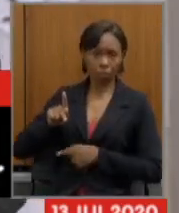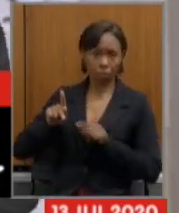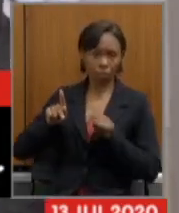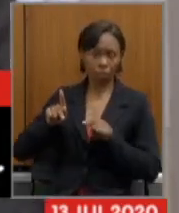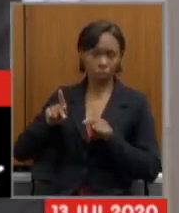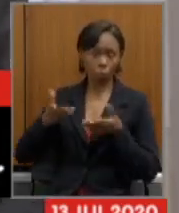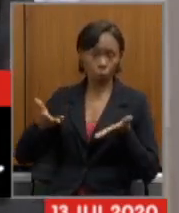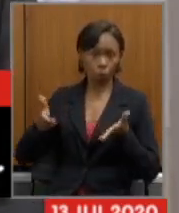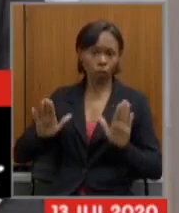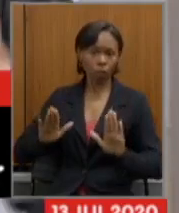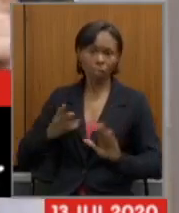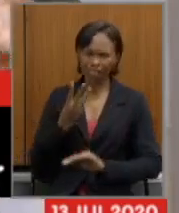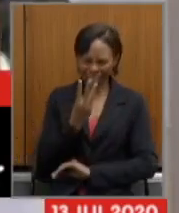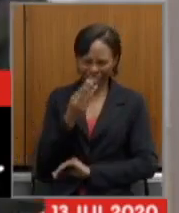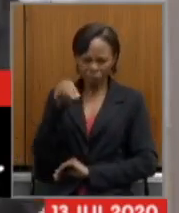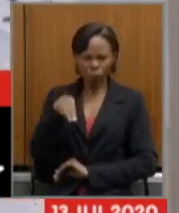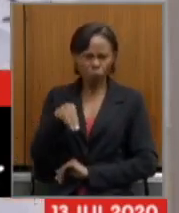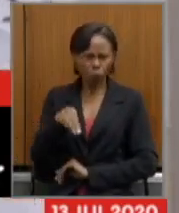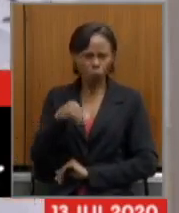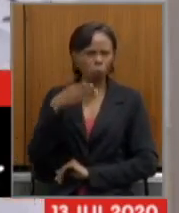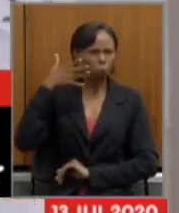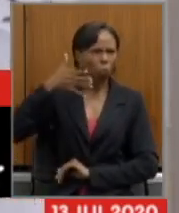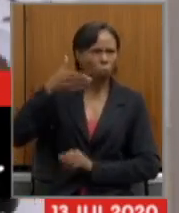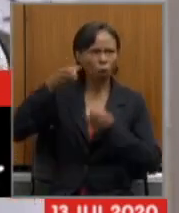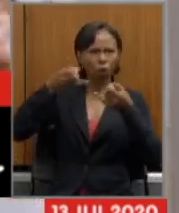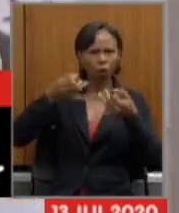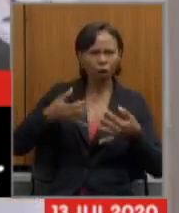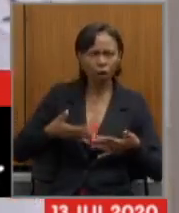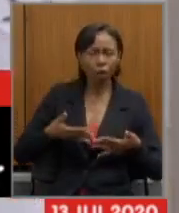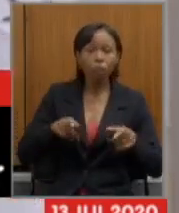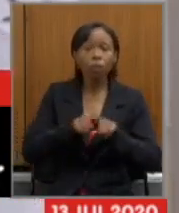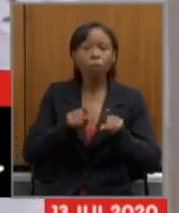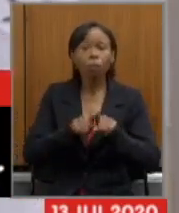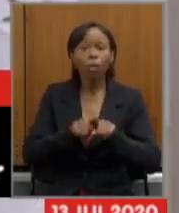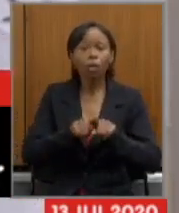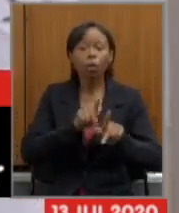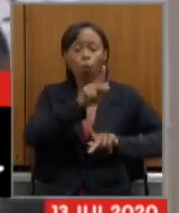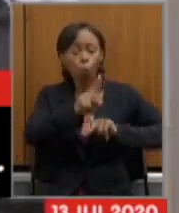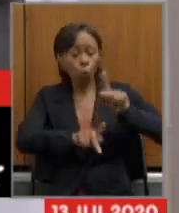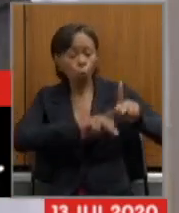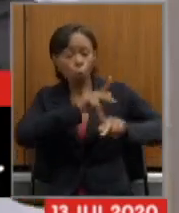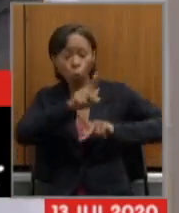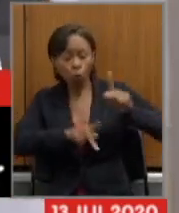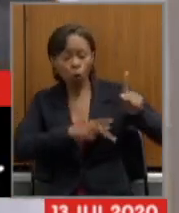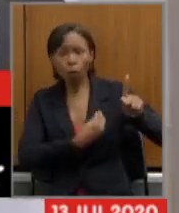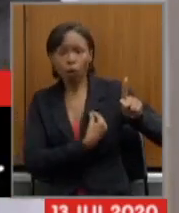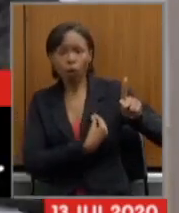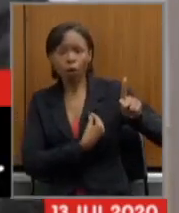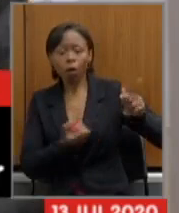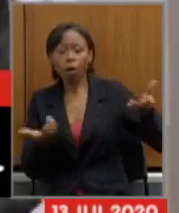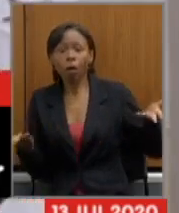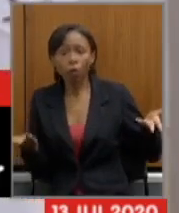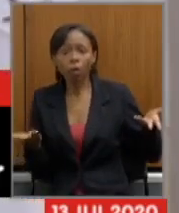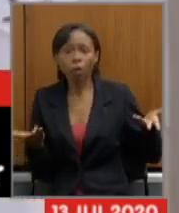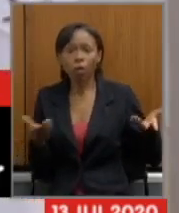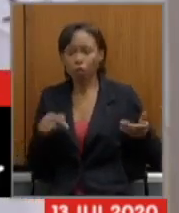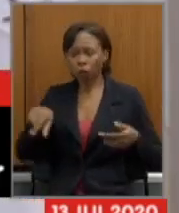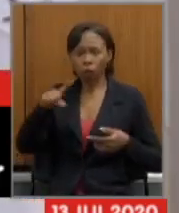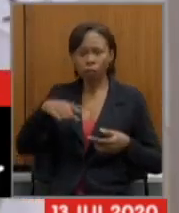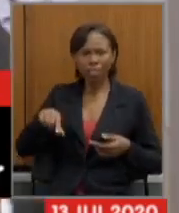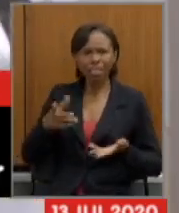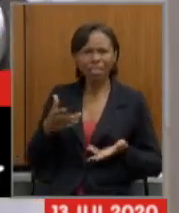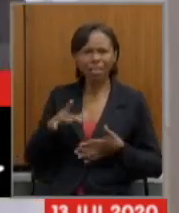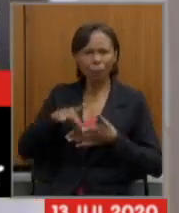por outro lado a participação popular senhores presidentes sindicatos e associações